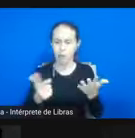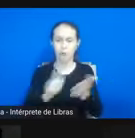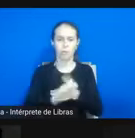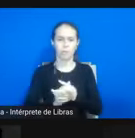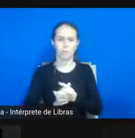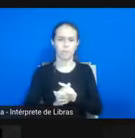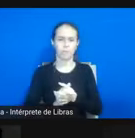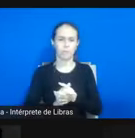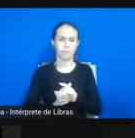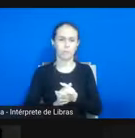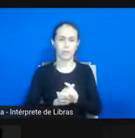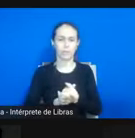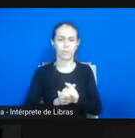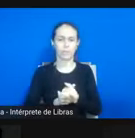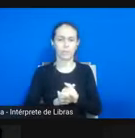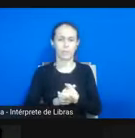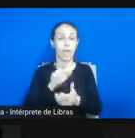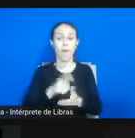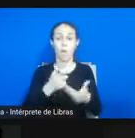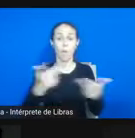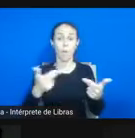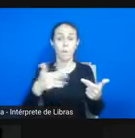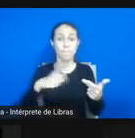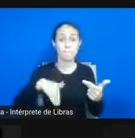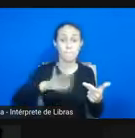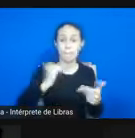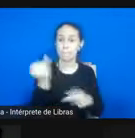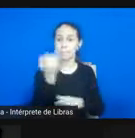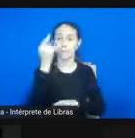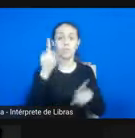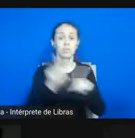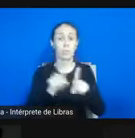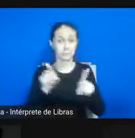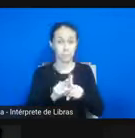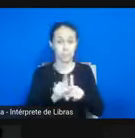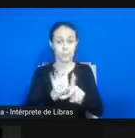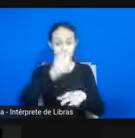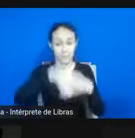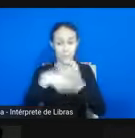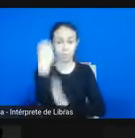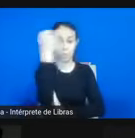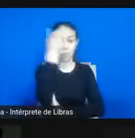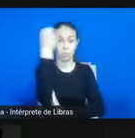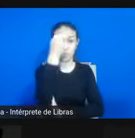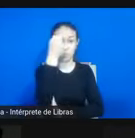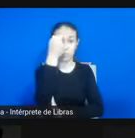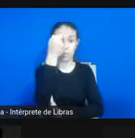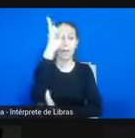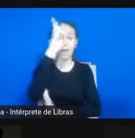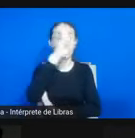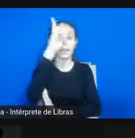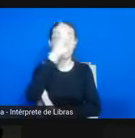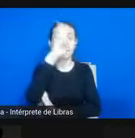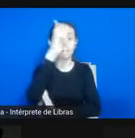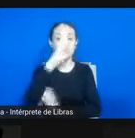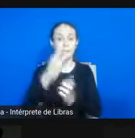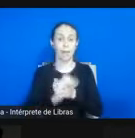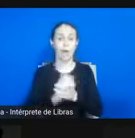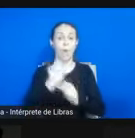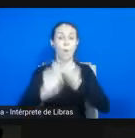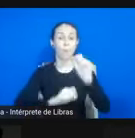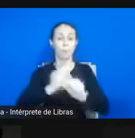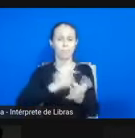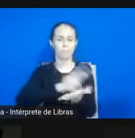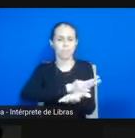Isso traz à tona outra questão que é importante para a história negra no Rio Grande do Sul. Lembrar das diferentes possibilidades de